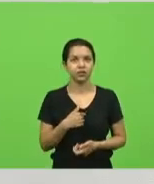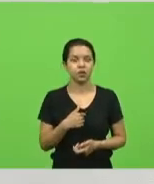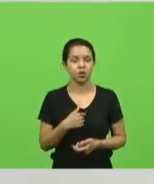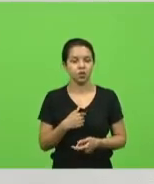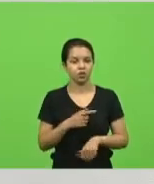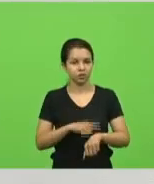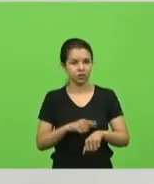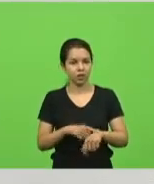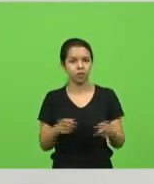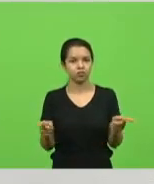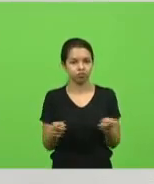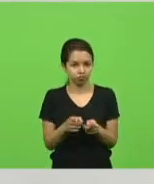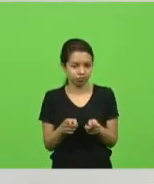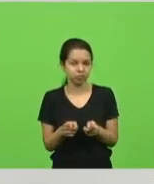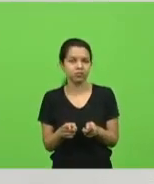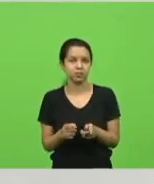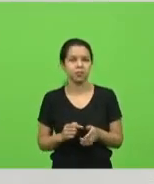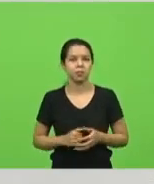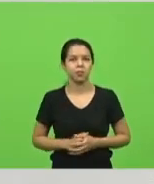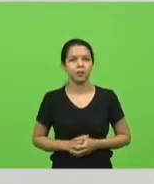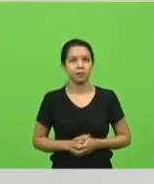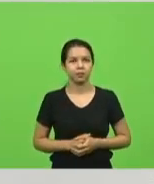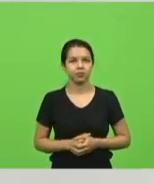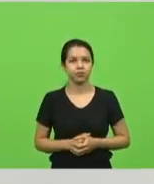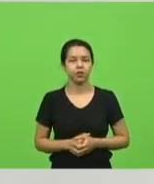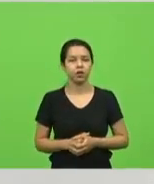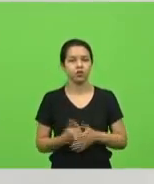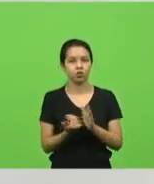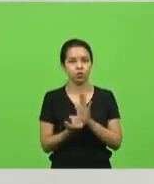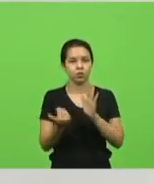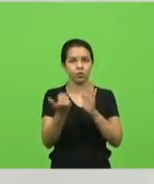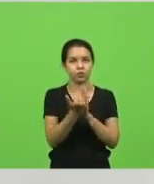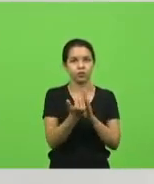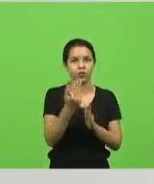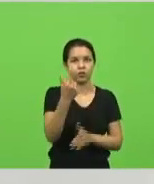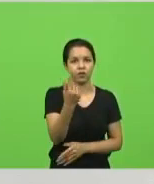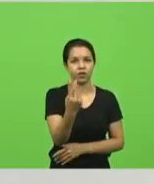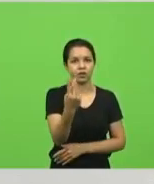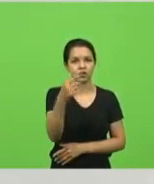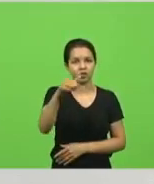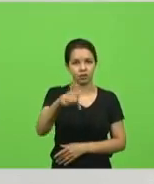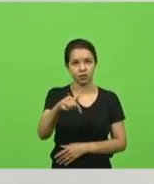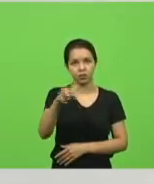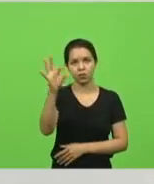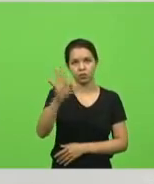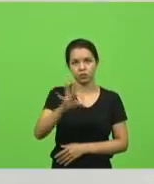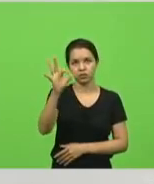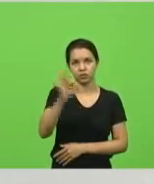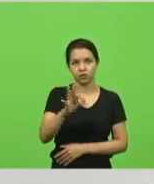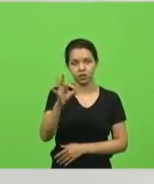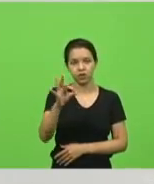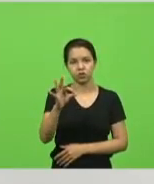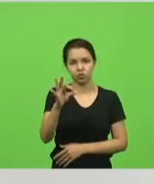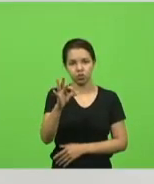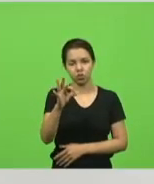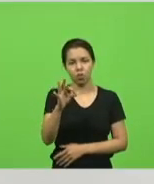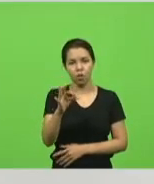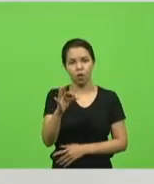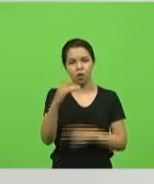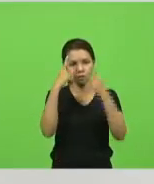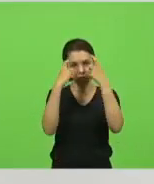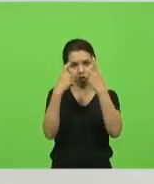quero dividir essa segunda etapa. Subiram 27% os casos de agressão contra a criança.